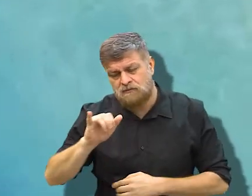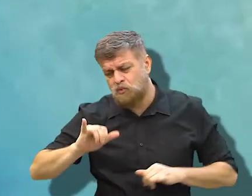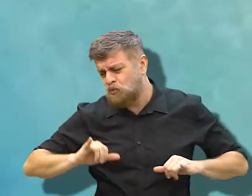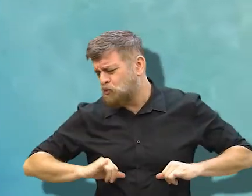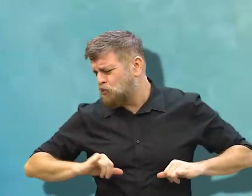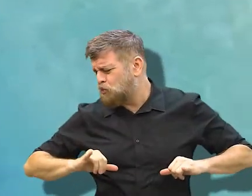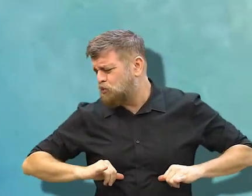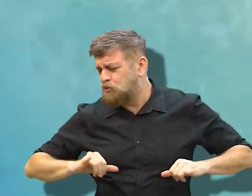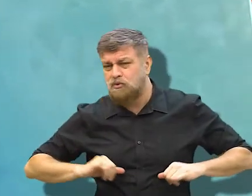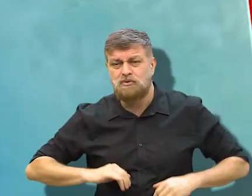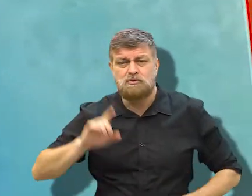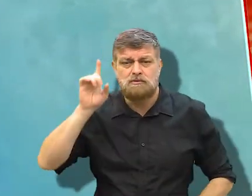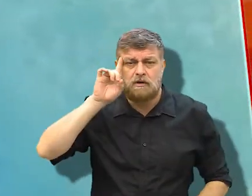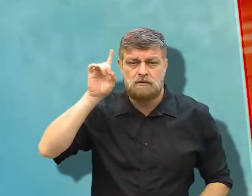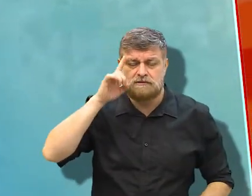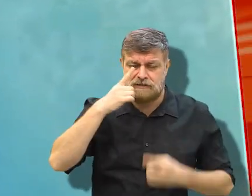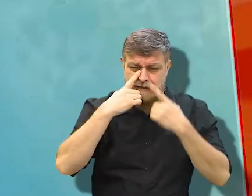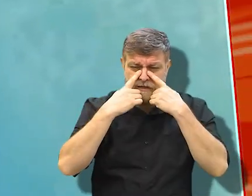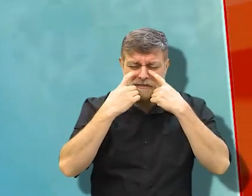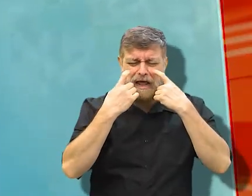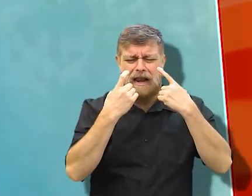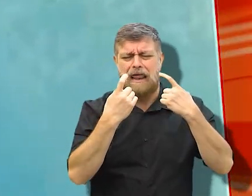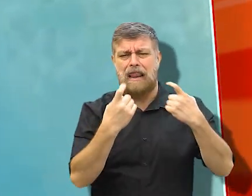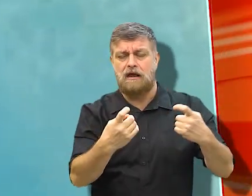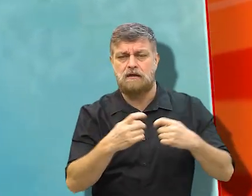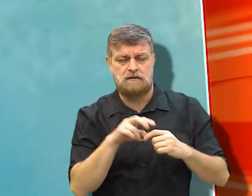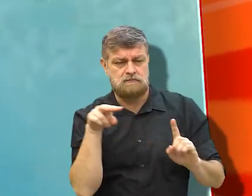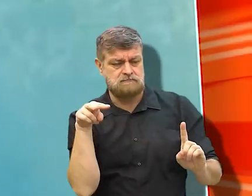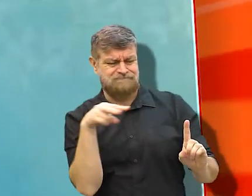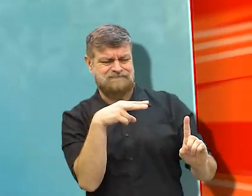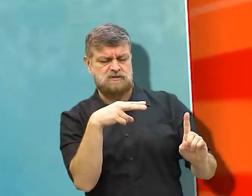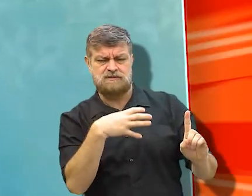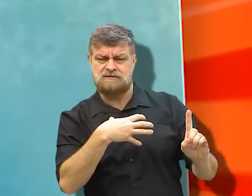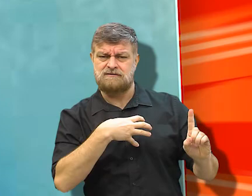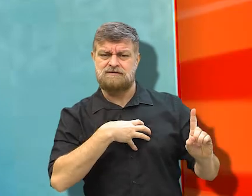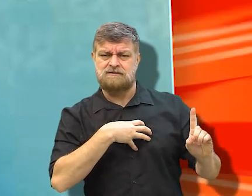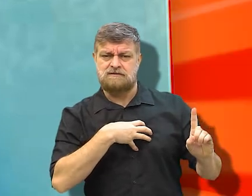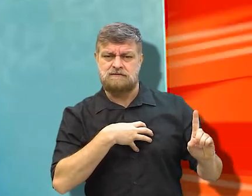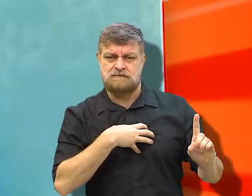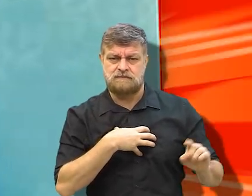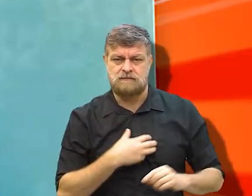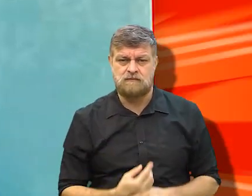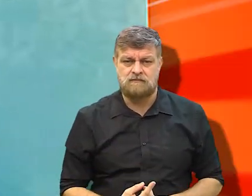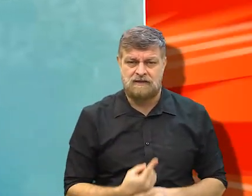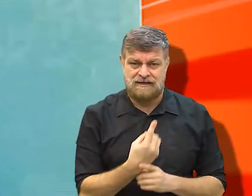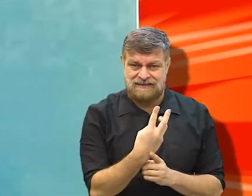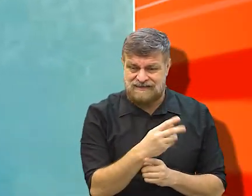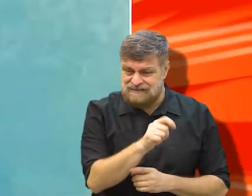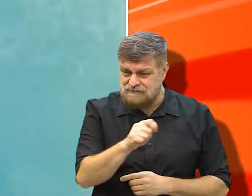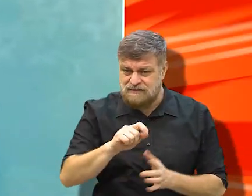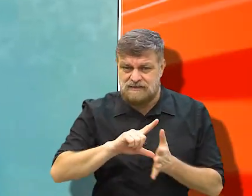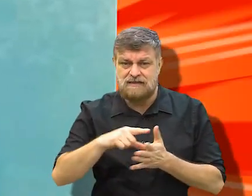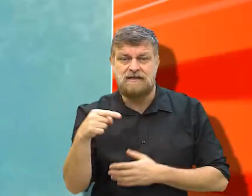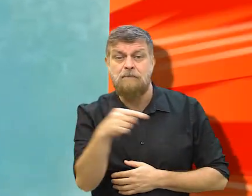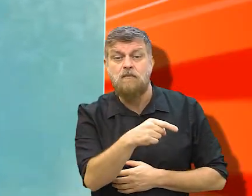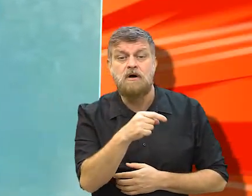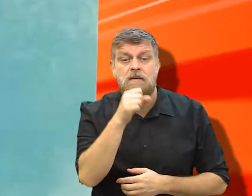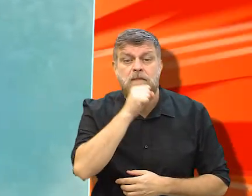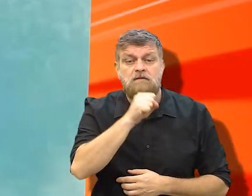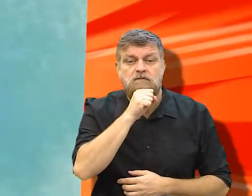morte da minha avó. Ele chorava todos os dias, aquilo para mim era muito, foi muito forte. Tanto é que, 13 meses depois, ele morreu também.